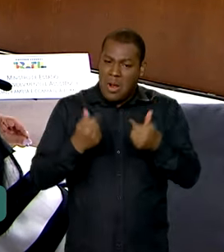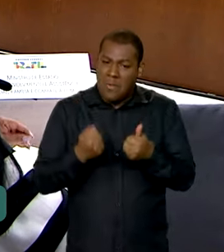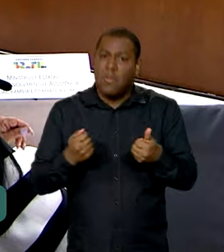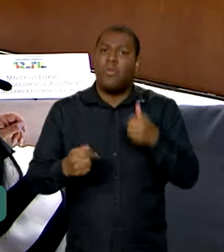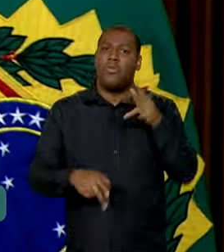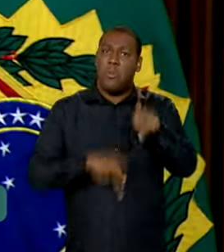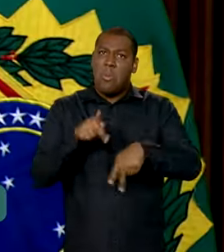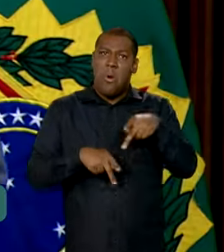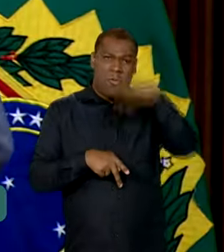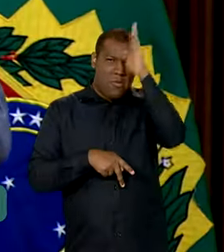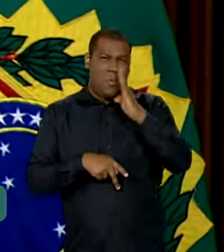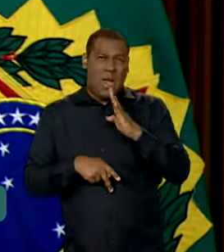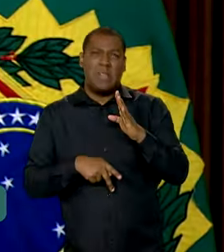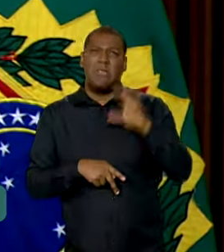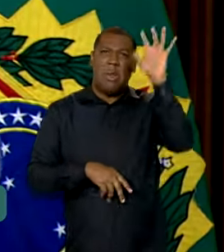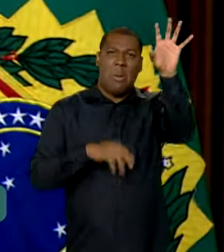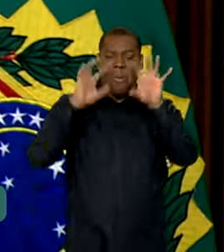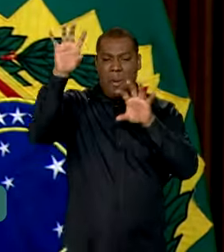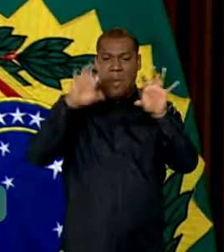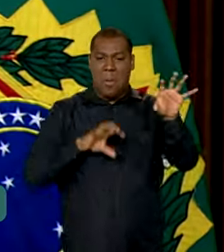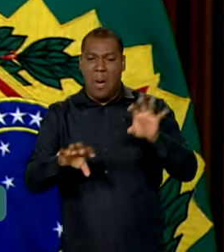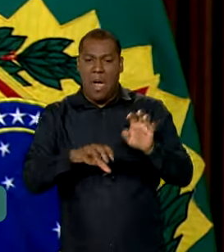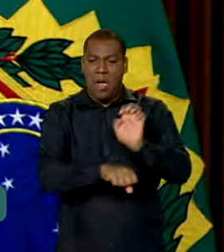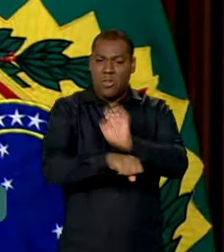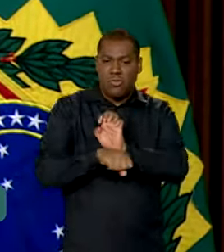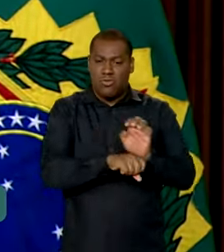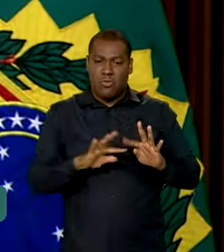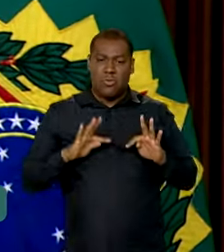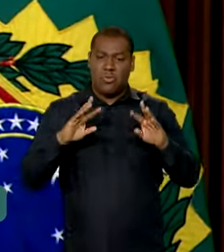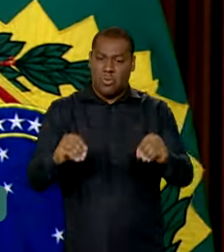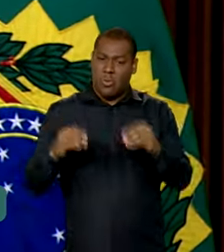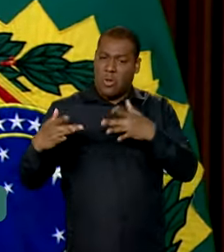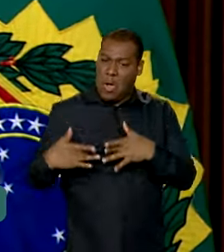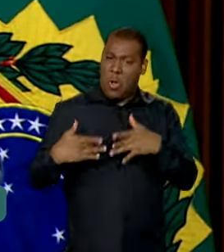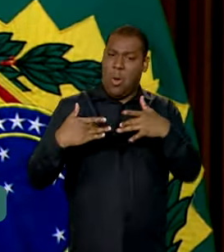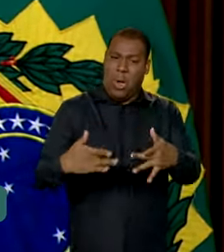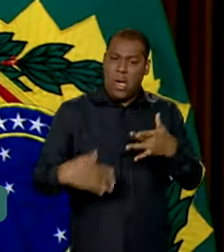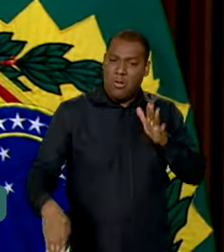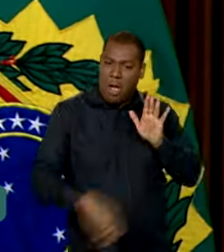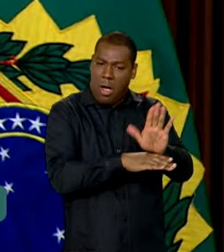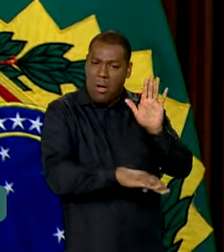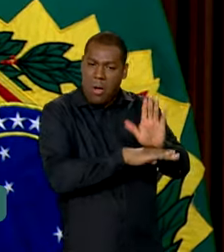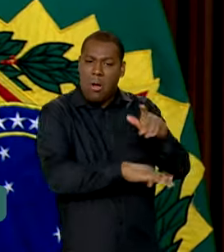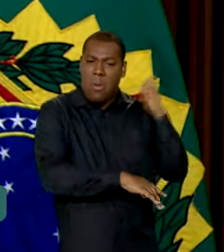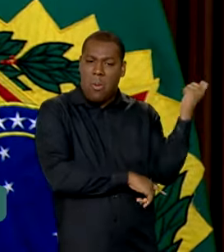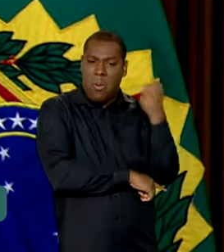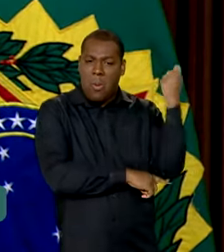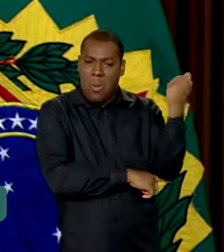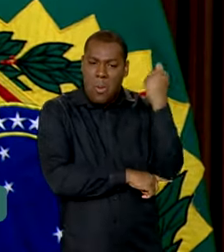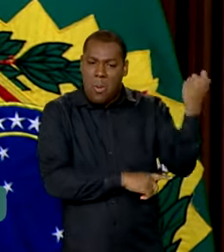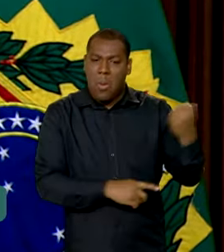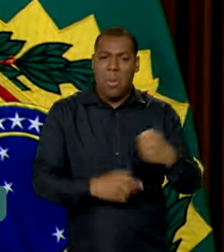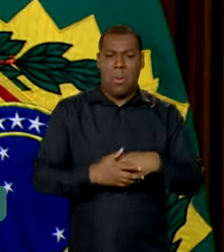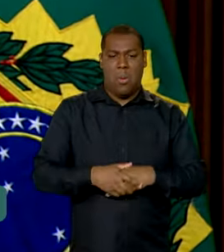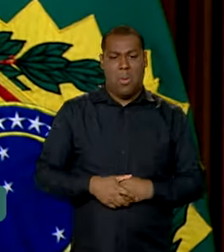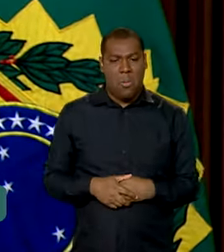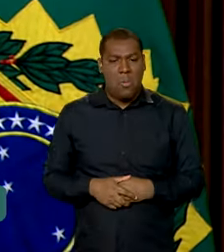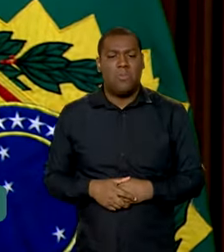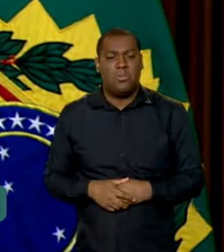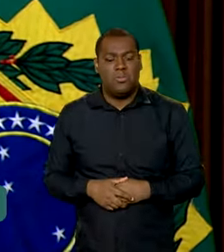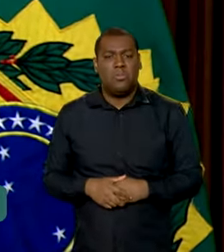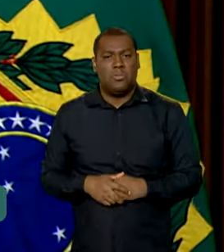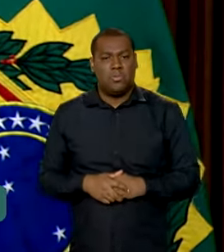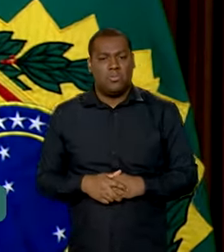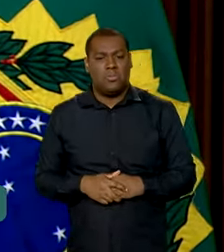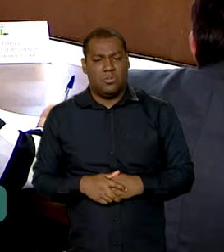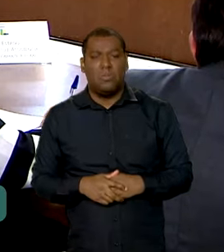gente do Brasil inteiro que está se propondo ajudar, a quantidade de solidariedade, a quantidade de coisas que está sendo